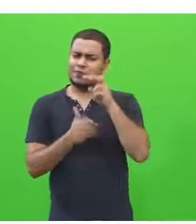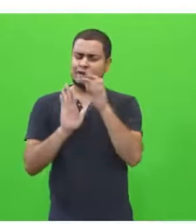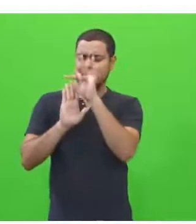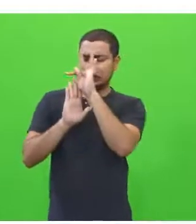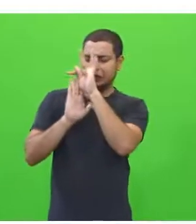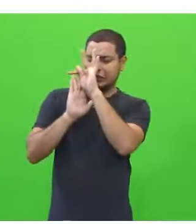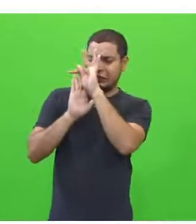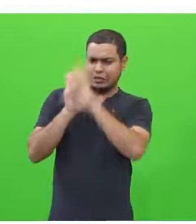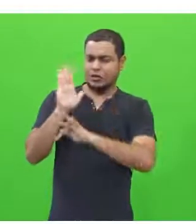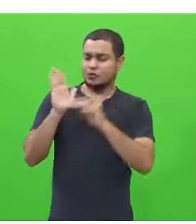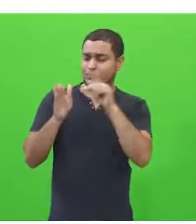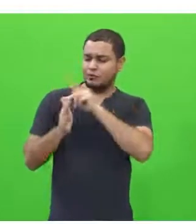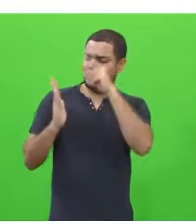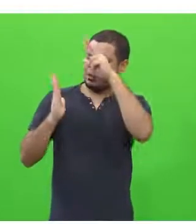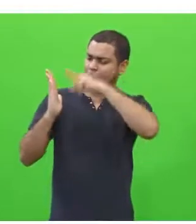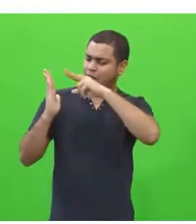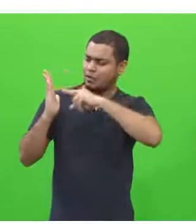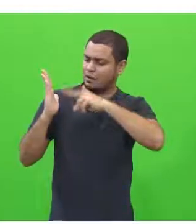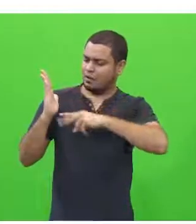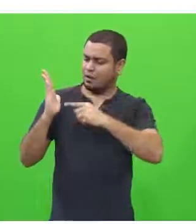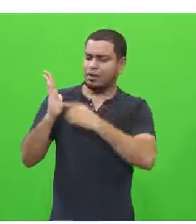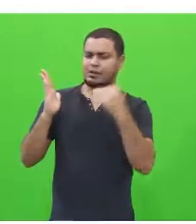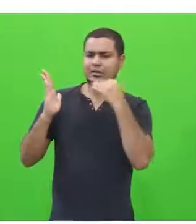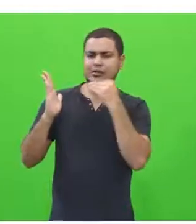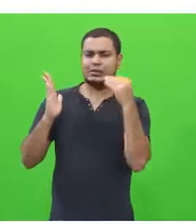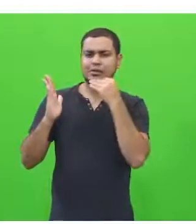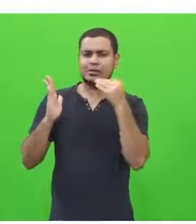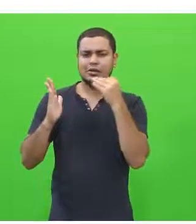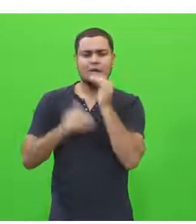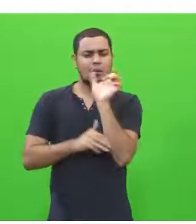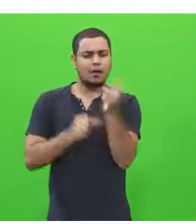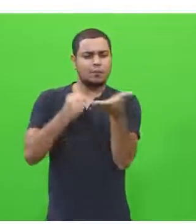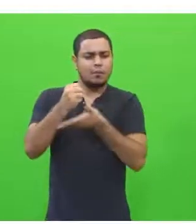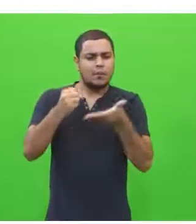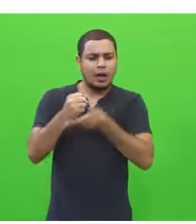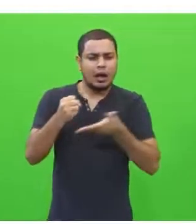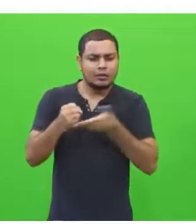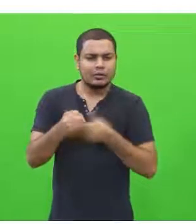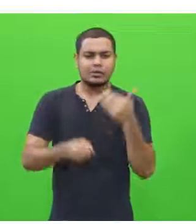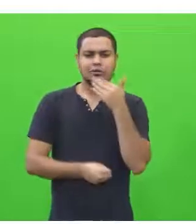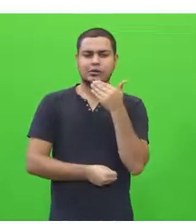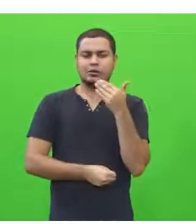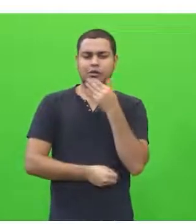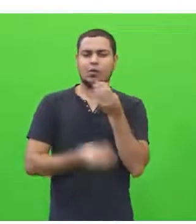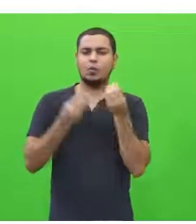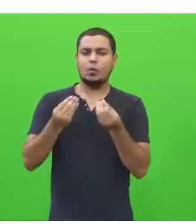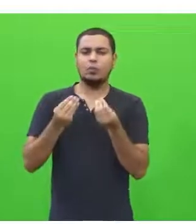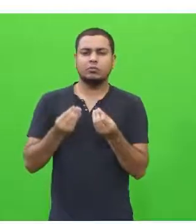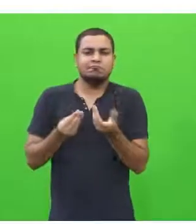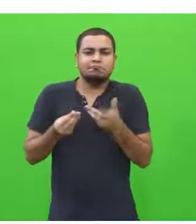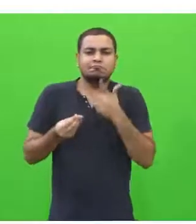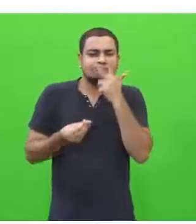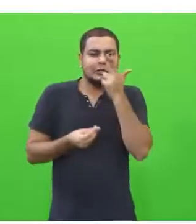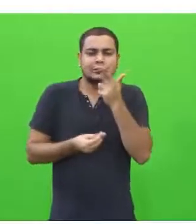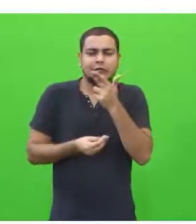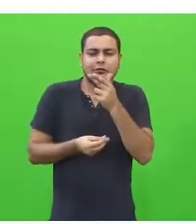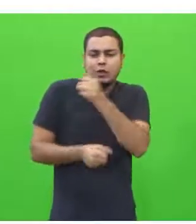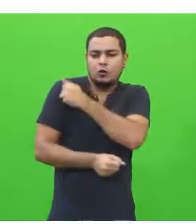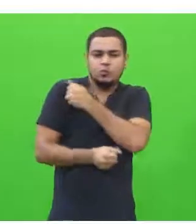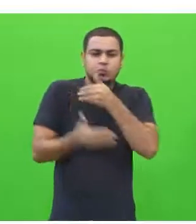infantil, representa que envolvi. Governo deve regularizar